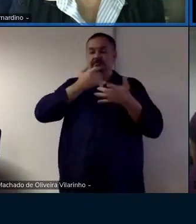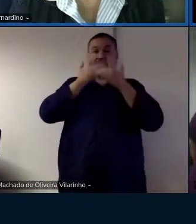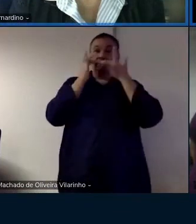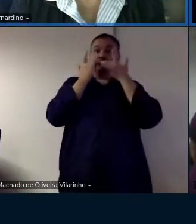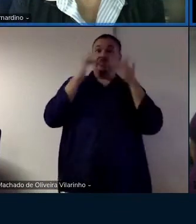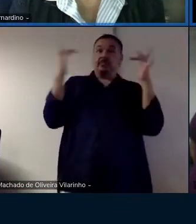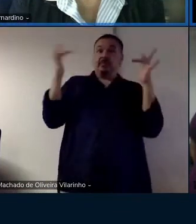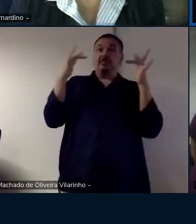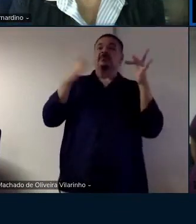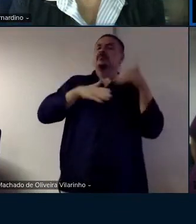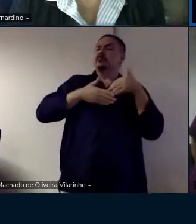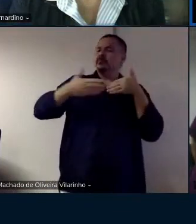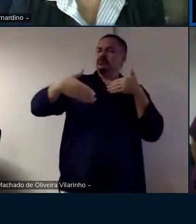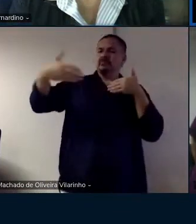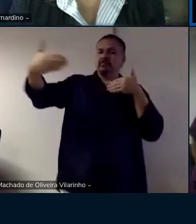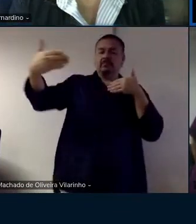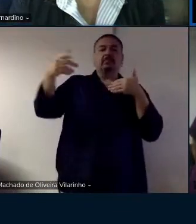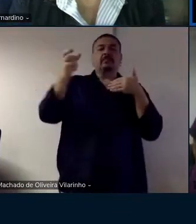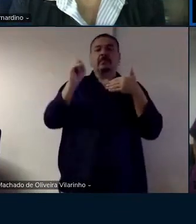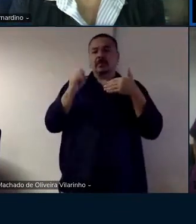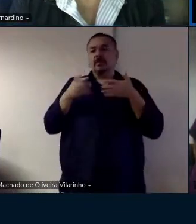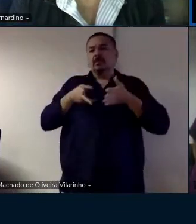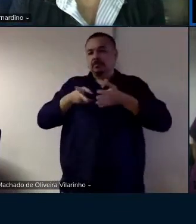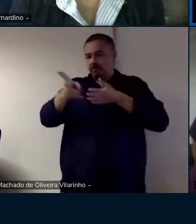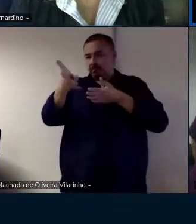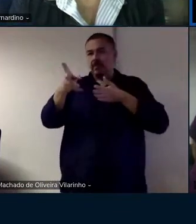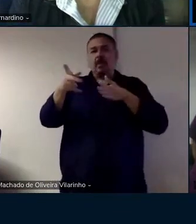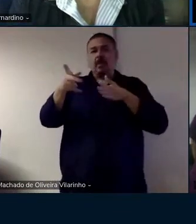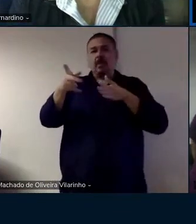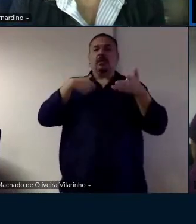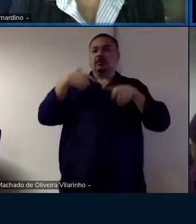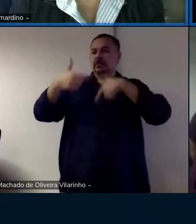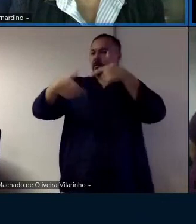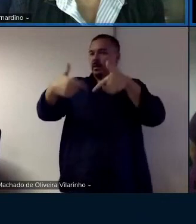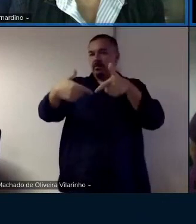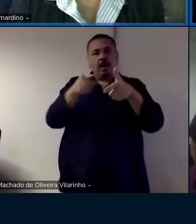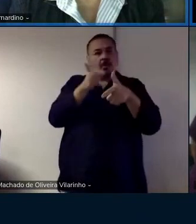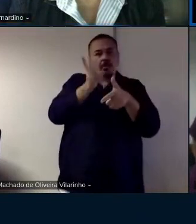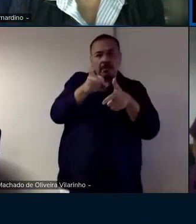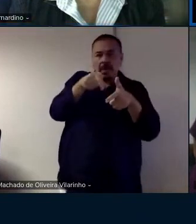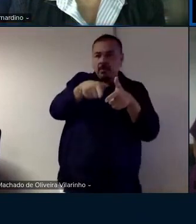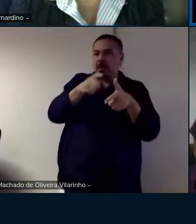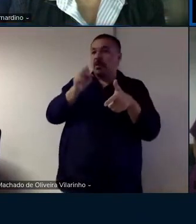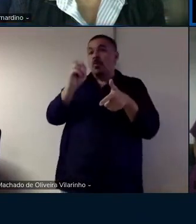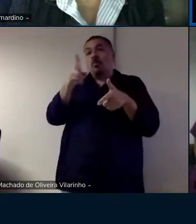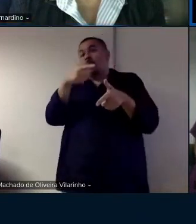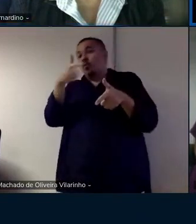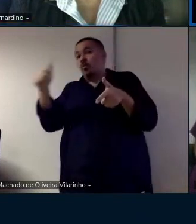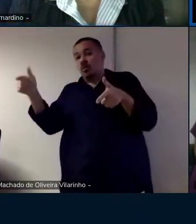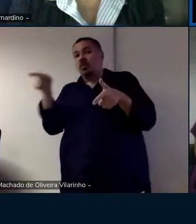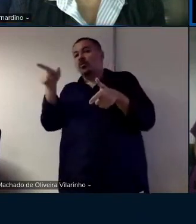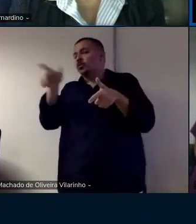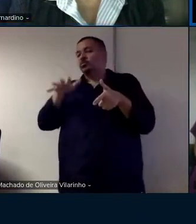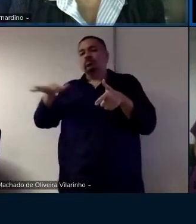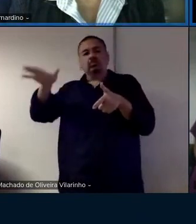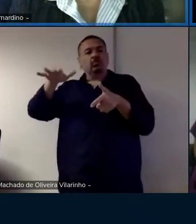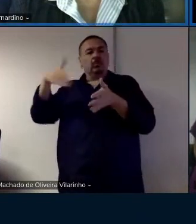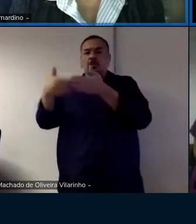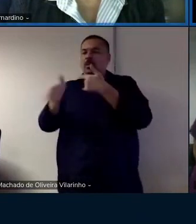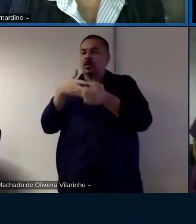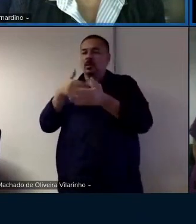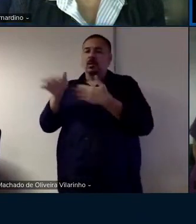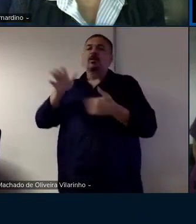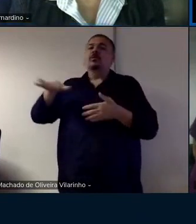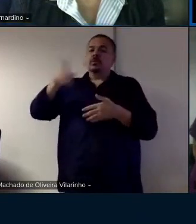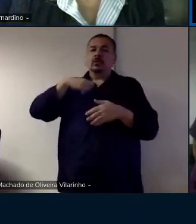outras oportunidades seja seguir nessa carreira seja em outros momentos que você vai ter na sua vida e